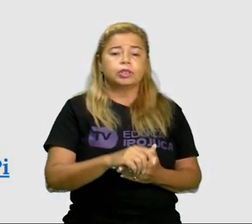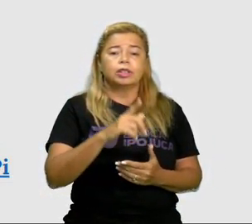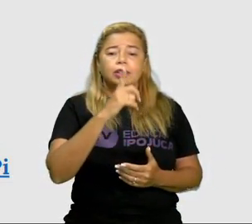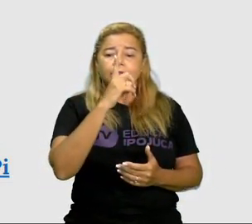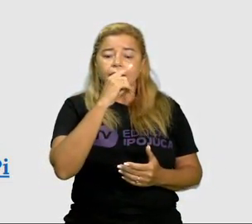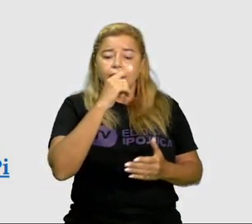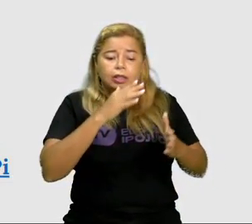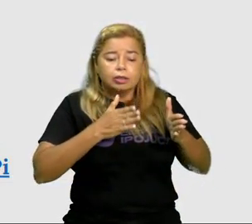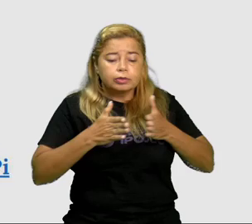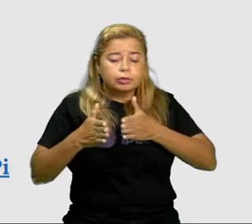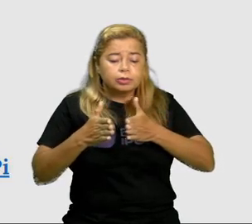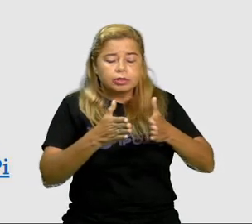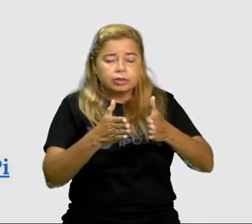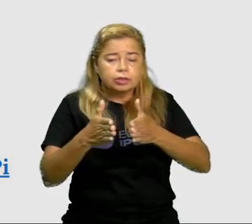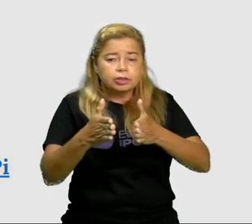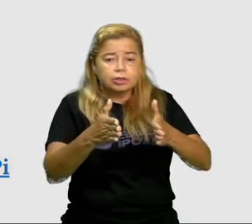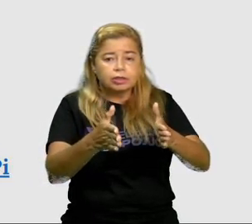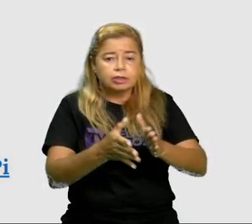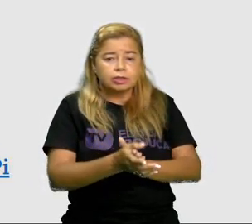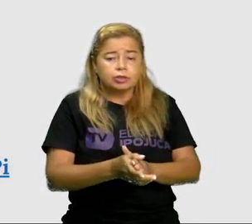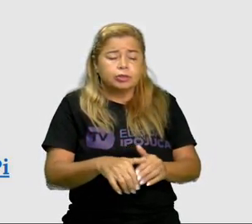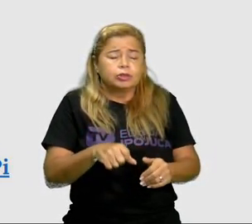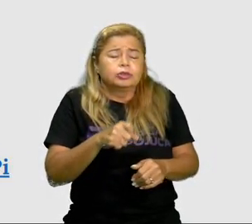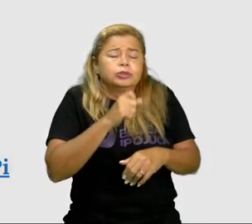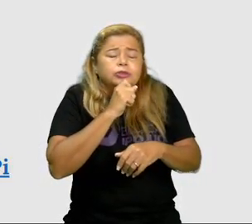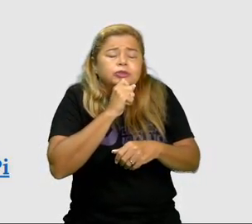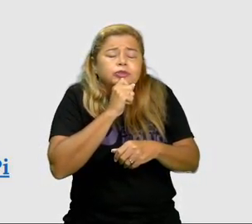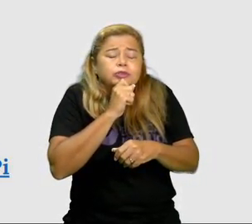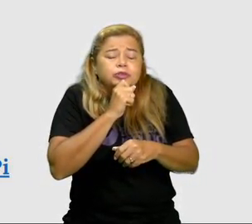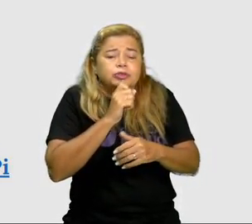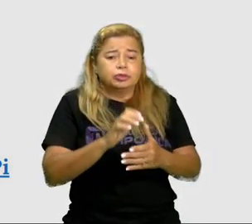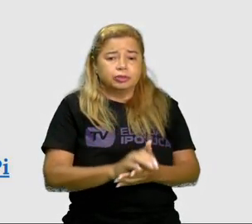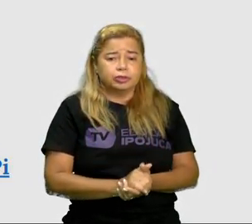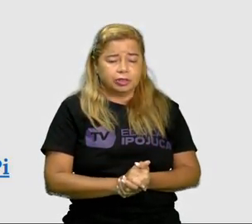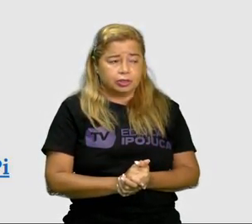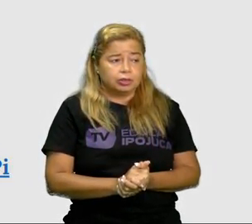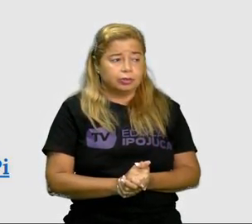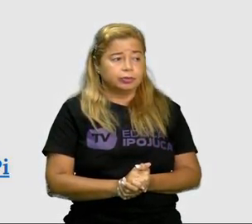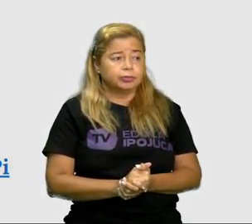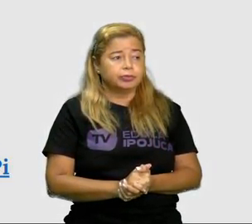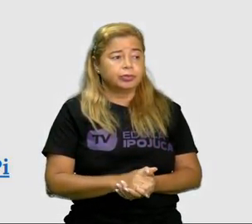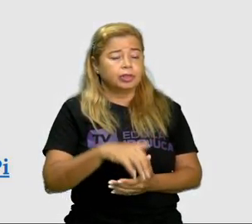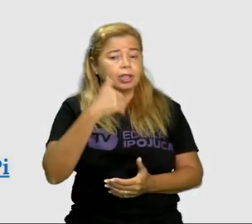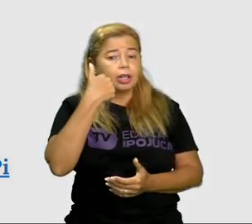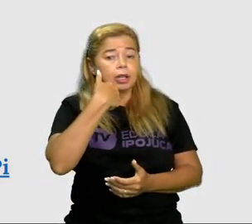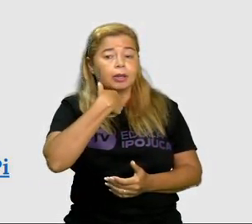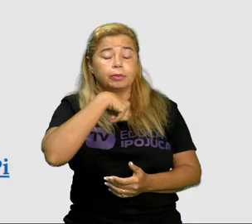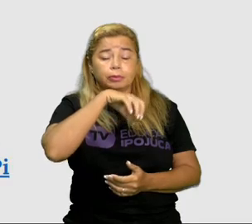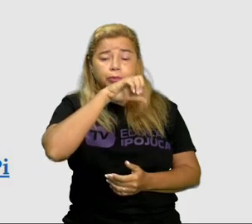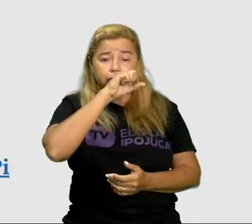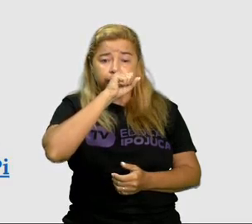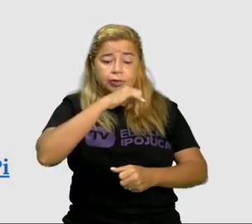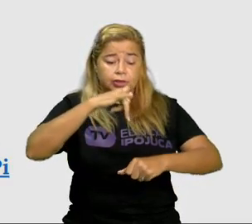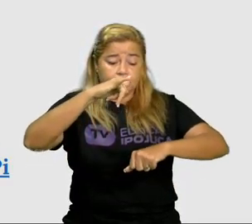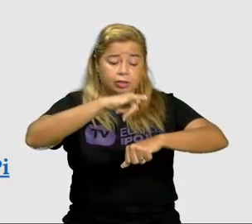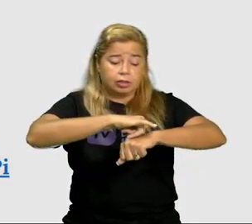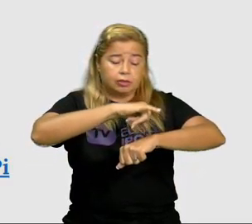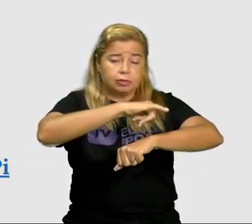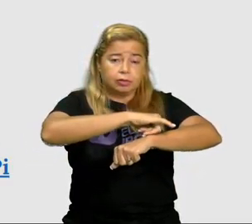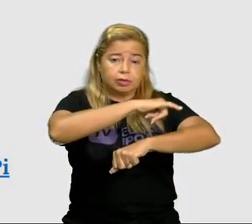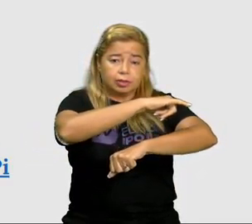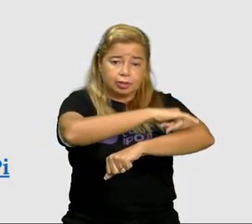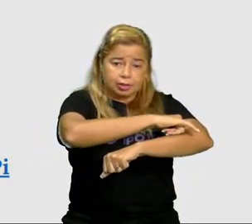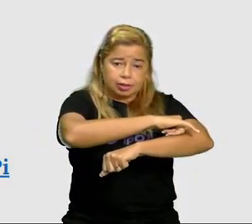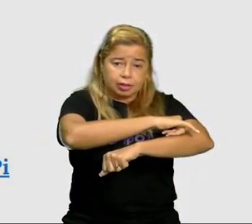oh maninha, é porque tem frio. A mulher do sapo deve estar lá dentro,